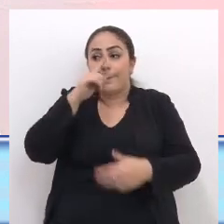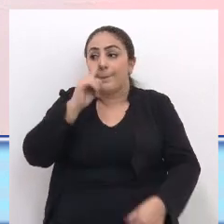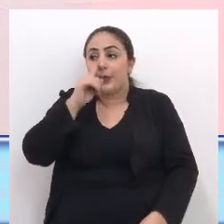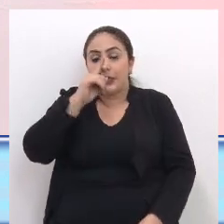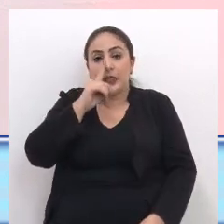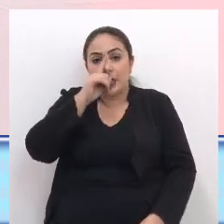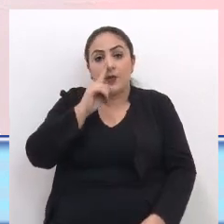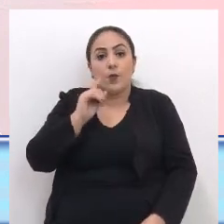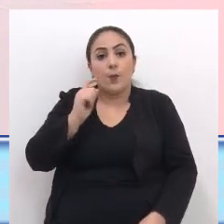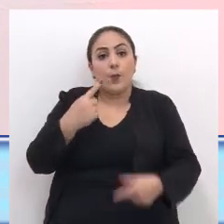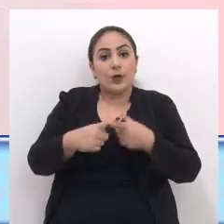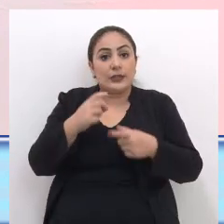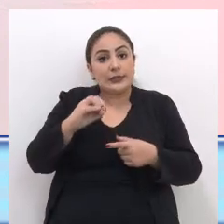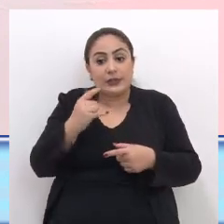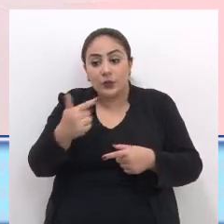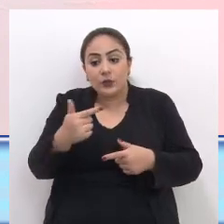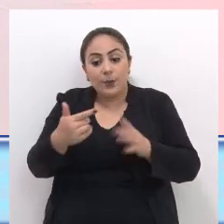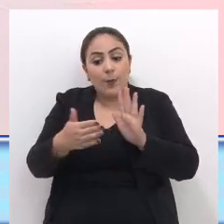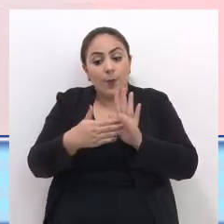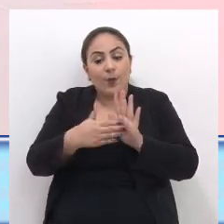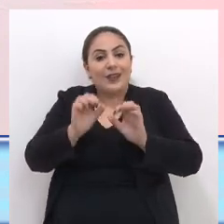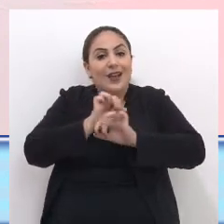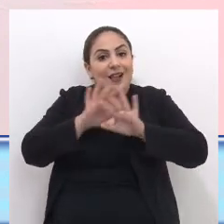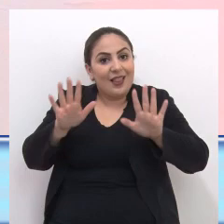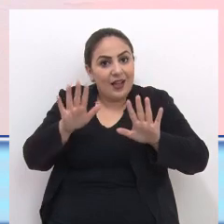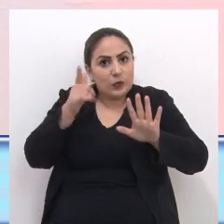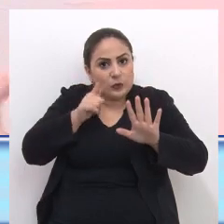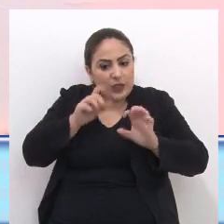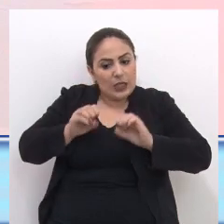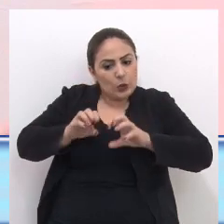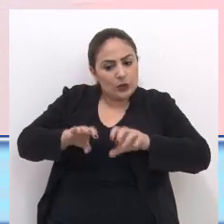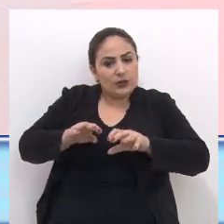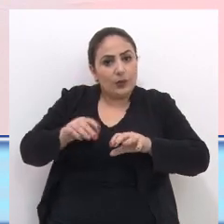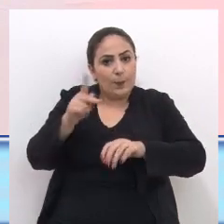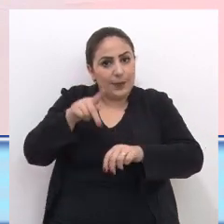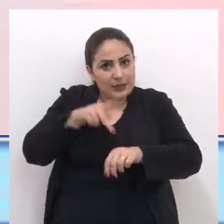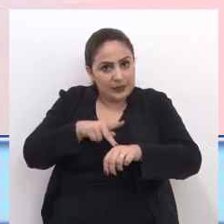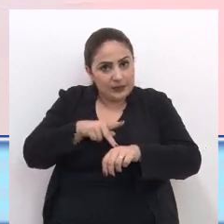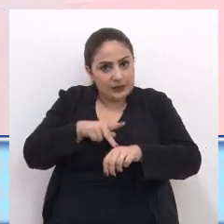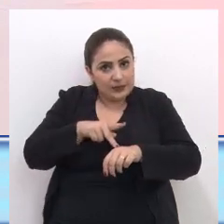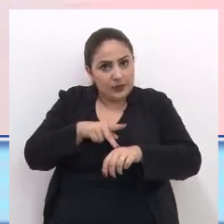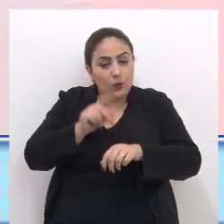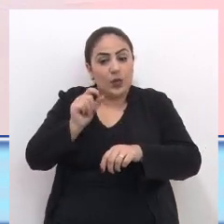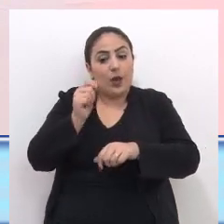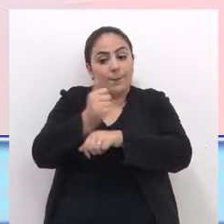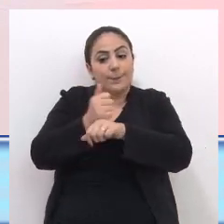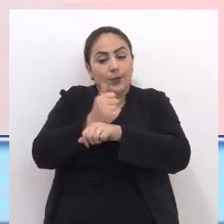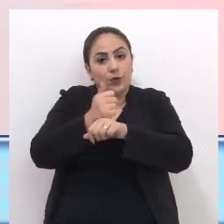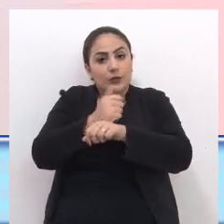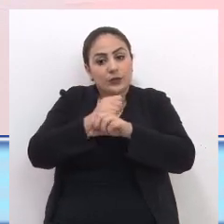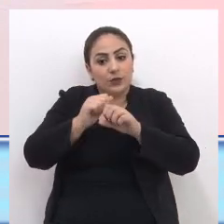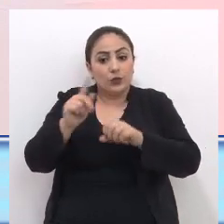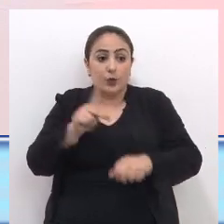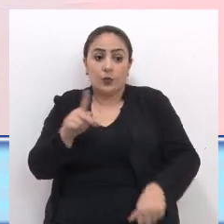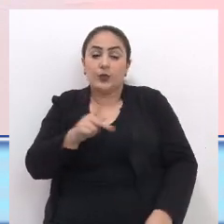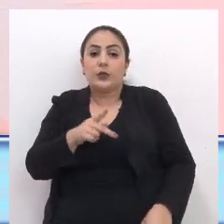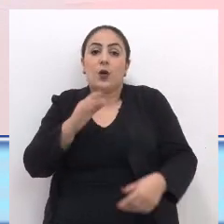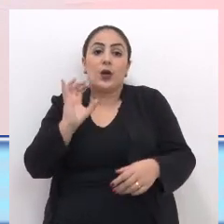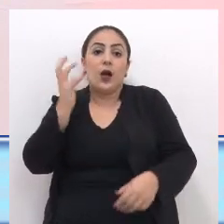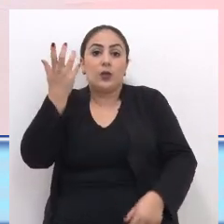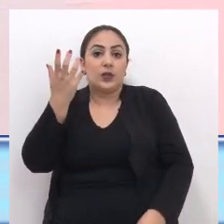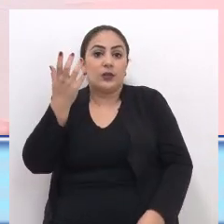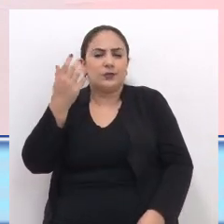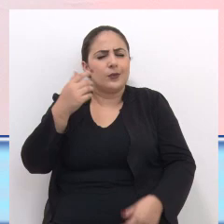colocada Em risco Considerando que Se não existe Uma proposta clara Para a educação Do nosso país A profissão docente Ela